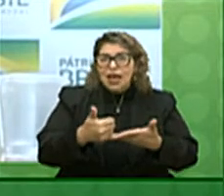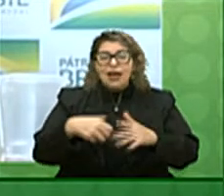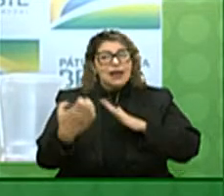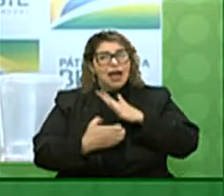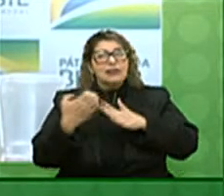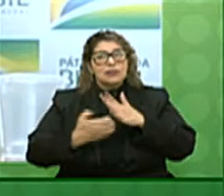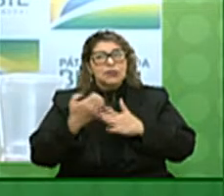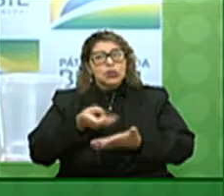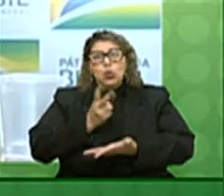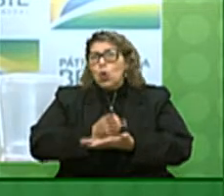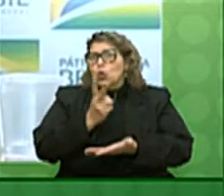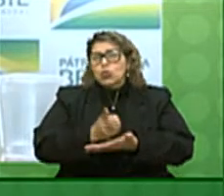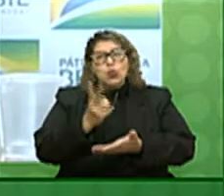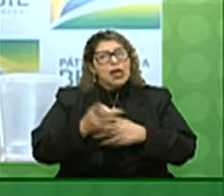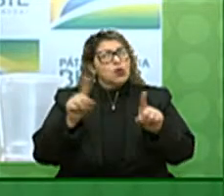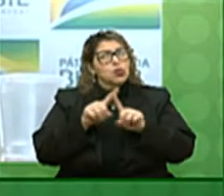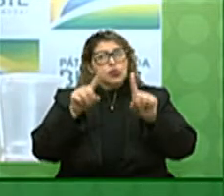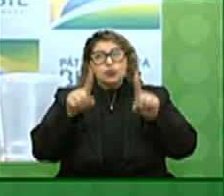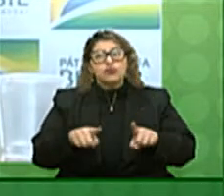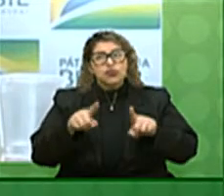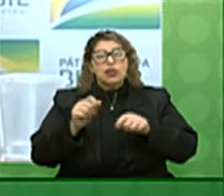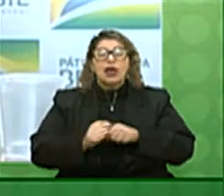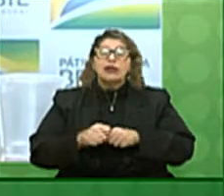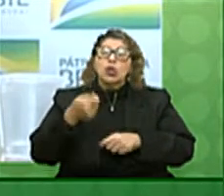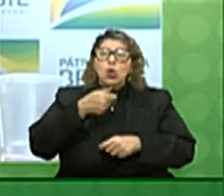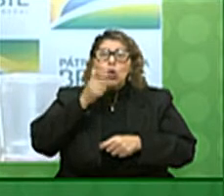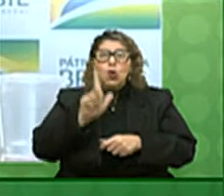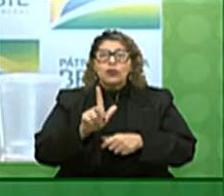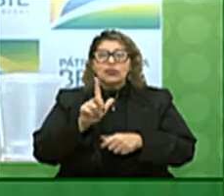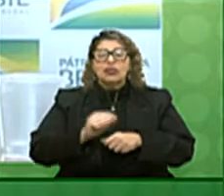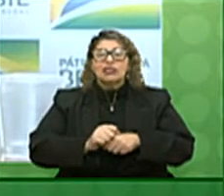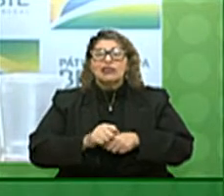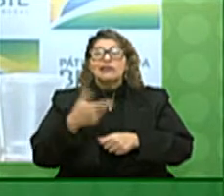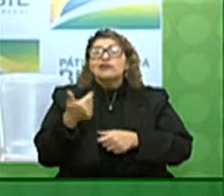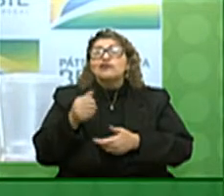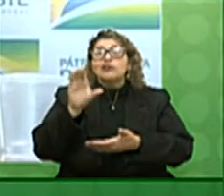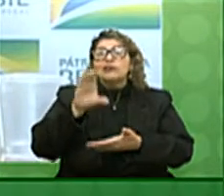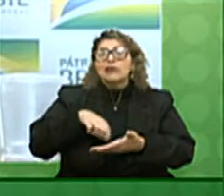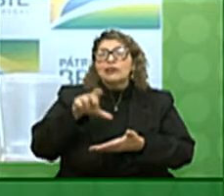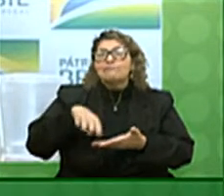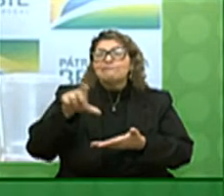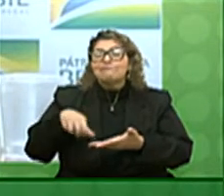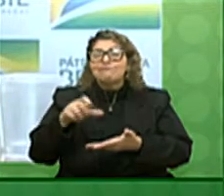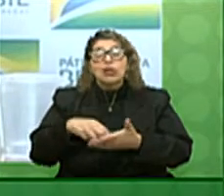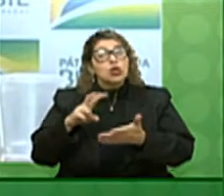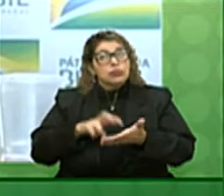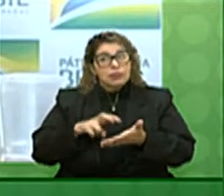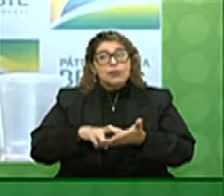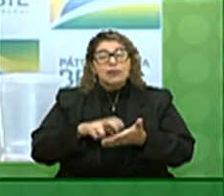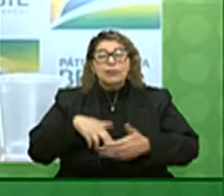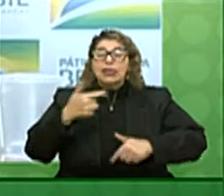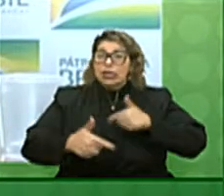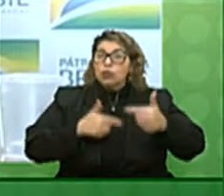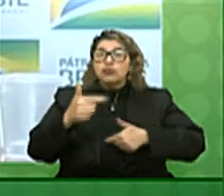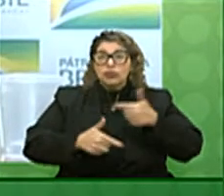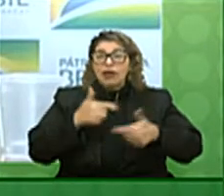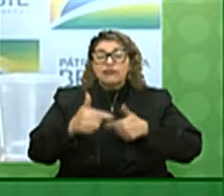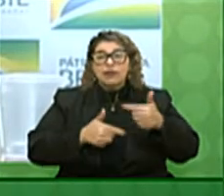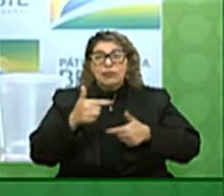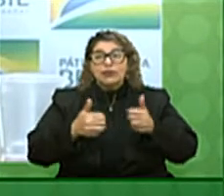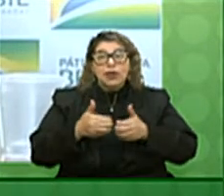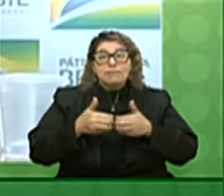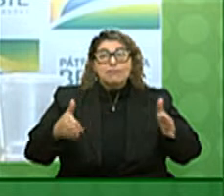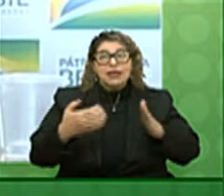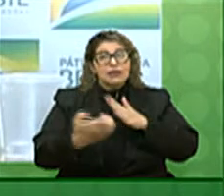manter os seus empregados e também conseguissem ter financiamento capaz de manter a sua atividade econômica